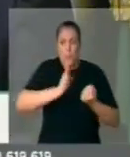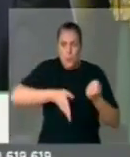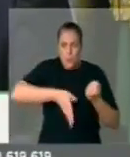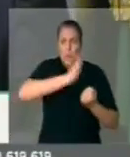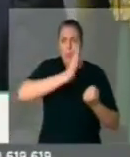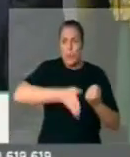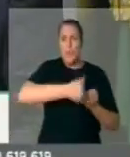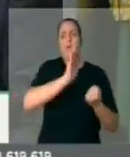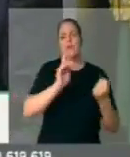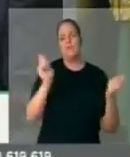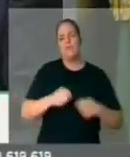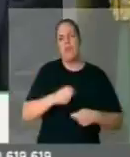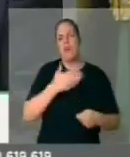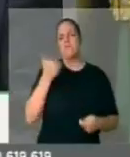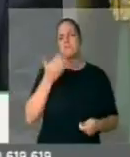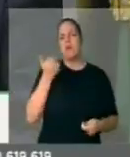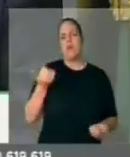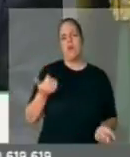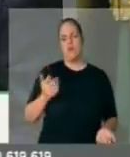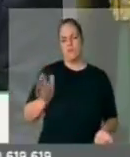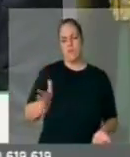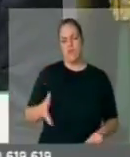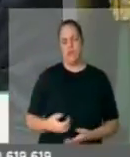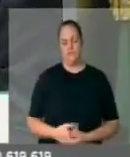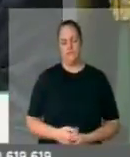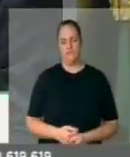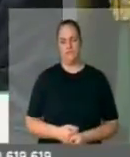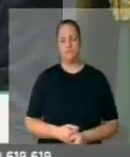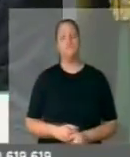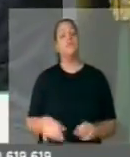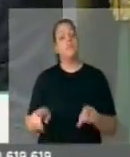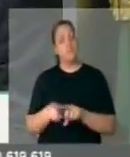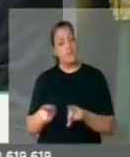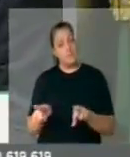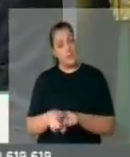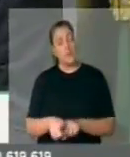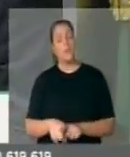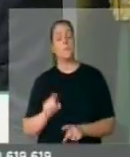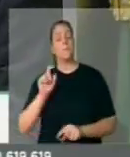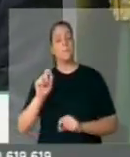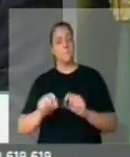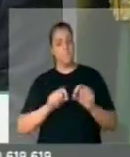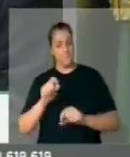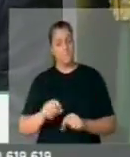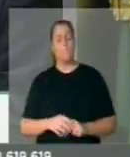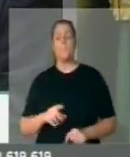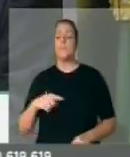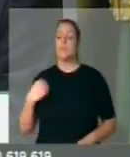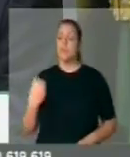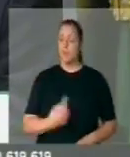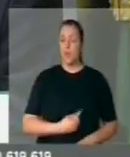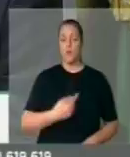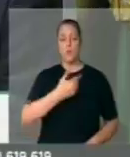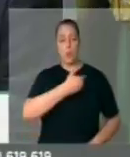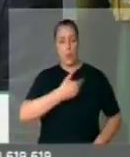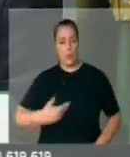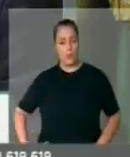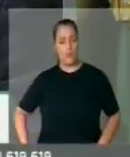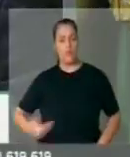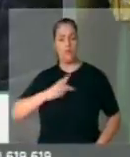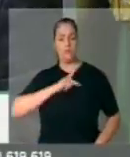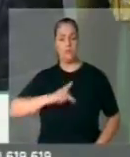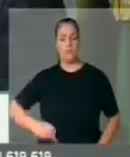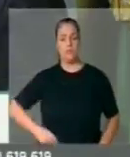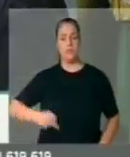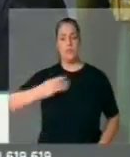a vida dos nossos comerciantes. E eu também gostaria de dizer que o nosso governo, o governo Michel